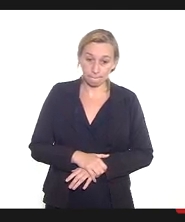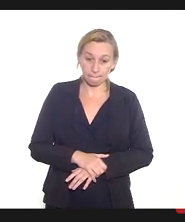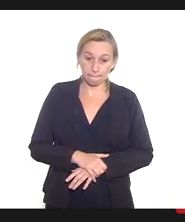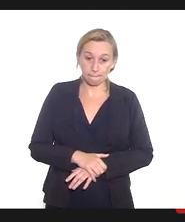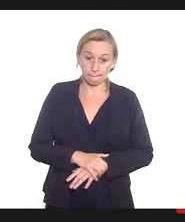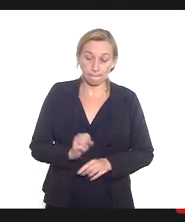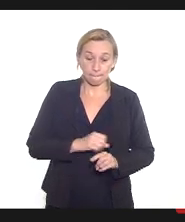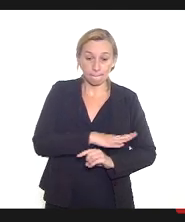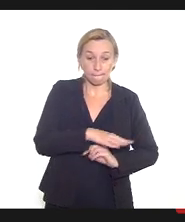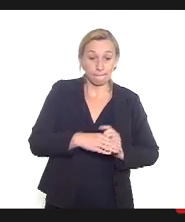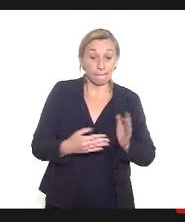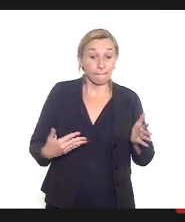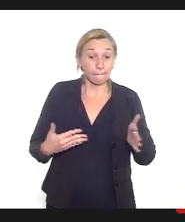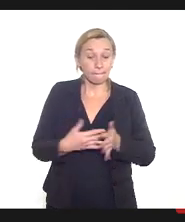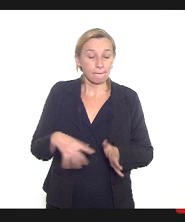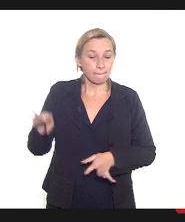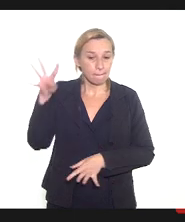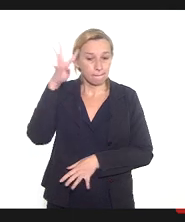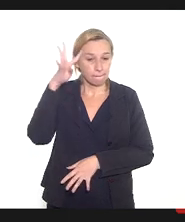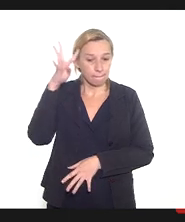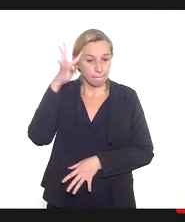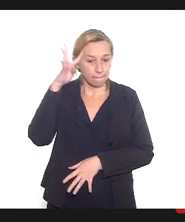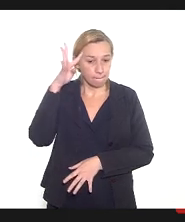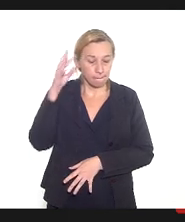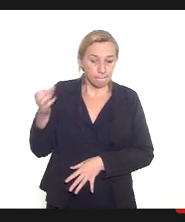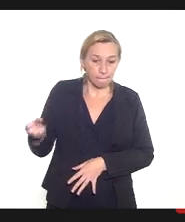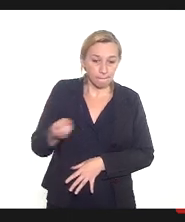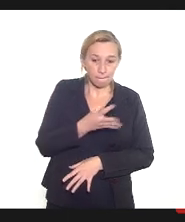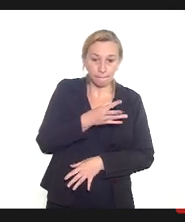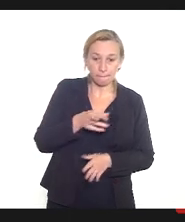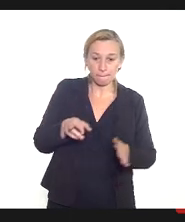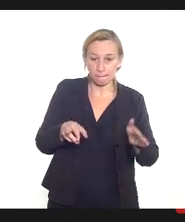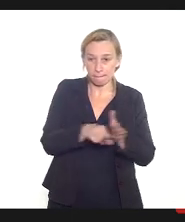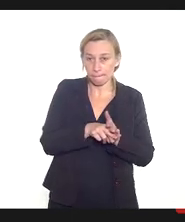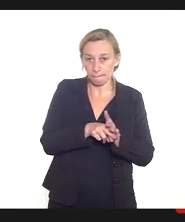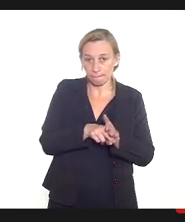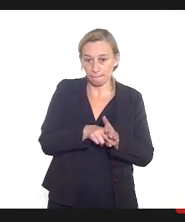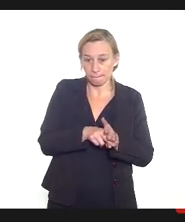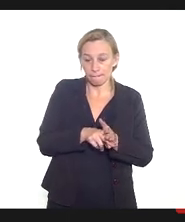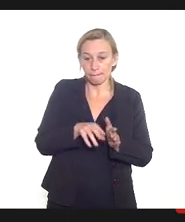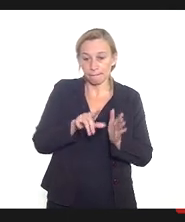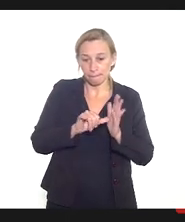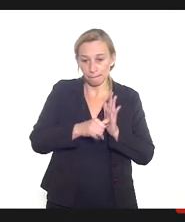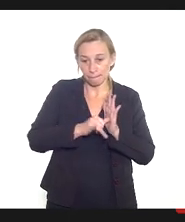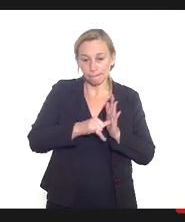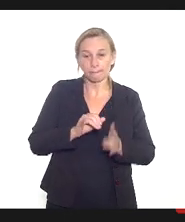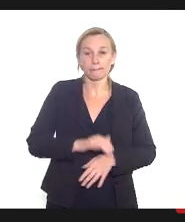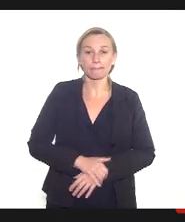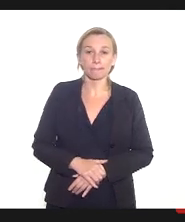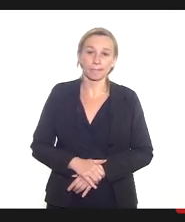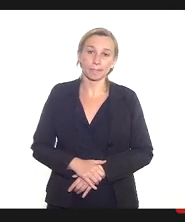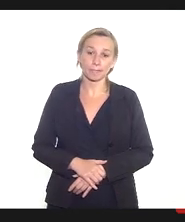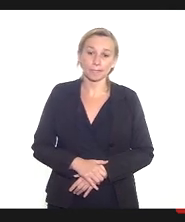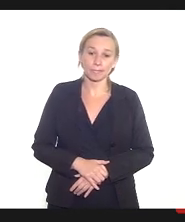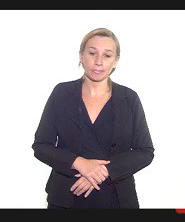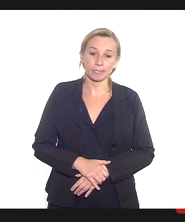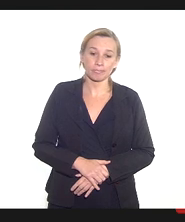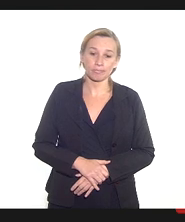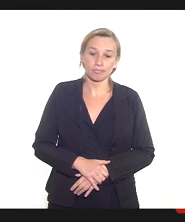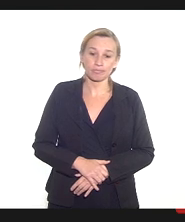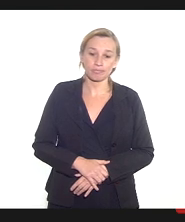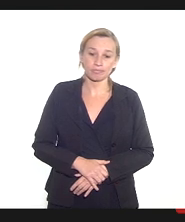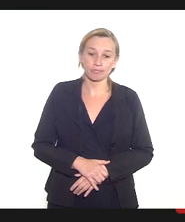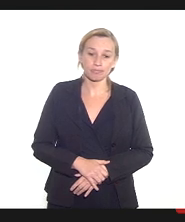tem uma nova resolução no diário oficial tirando